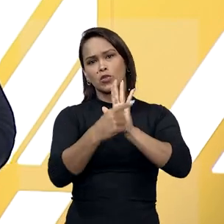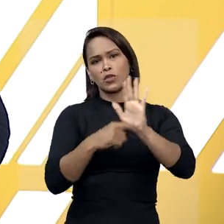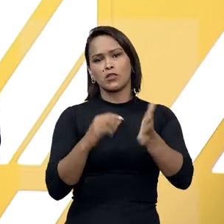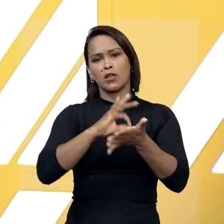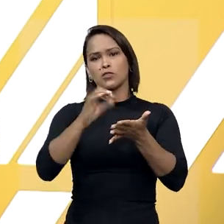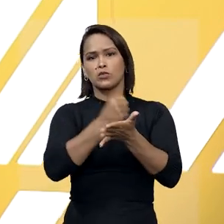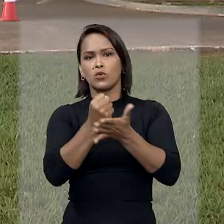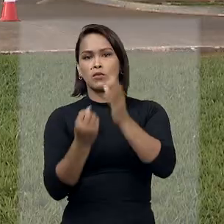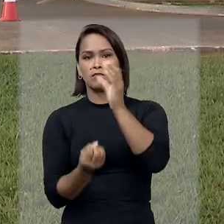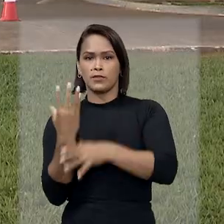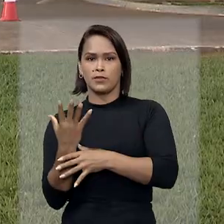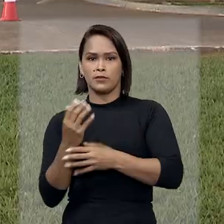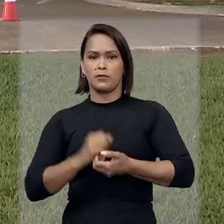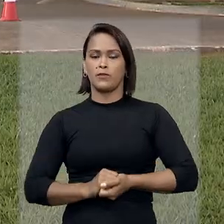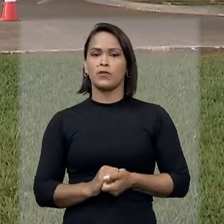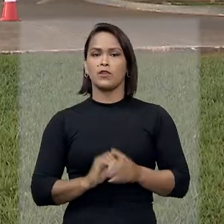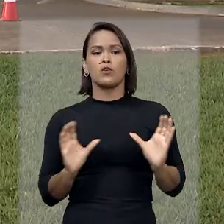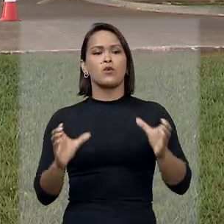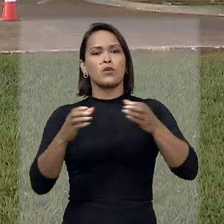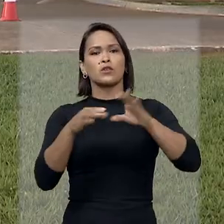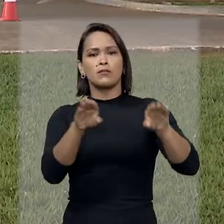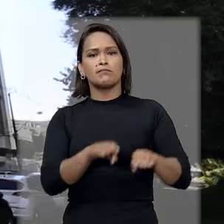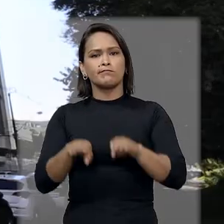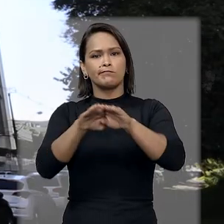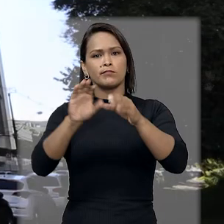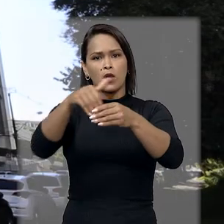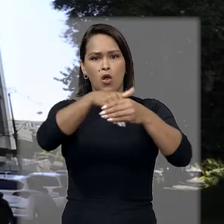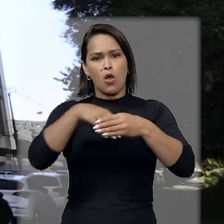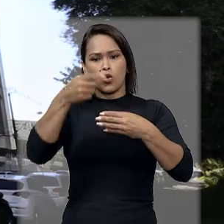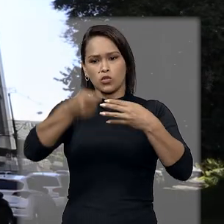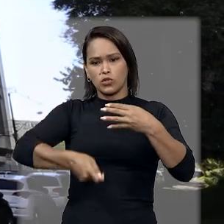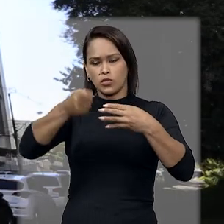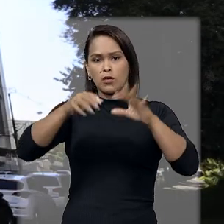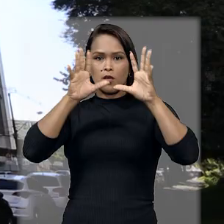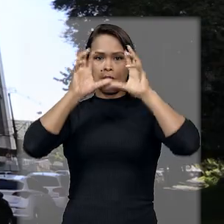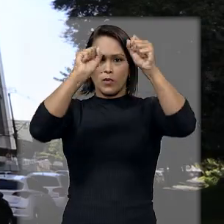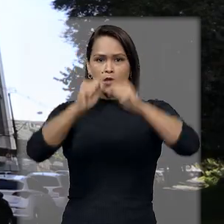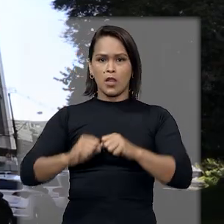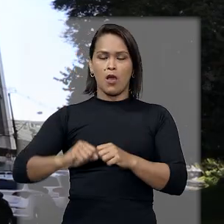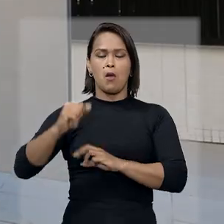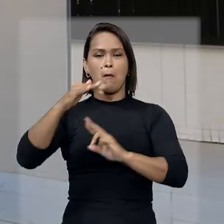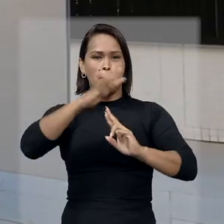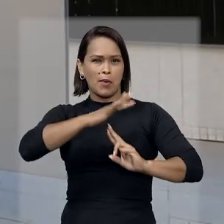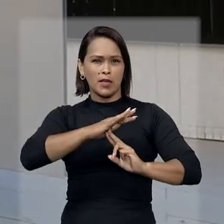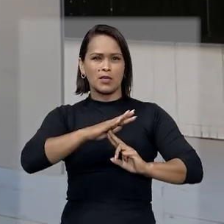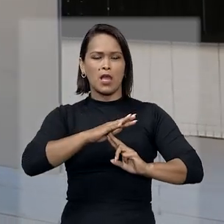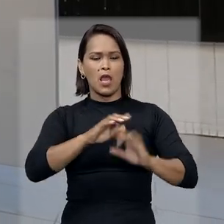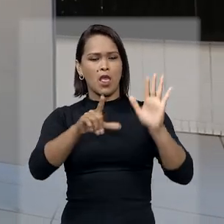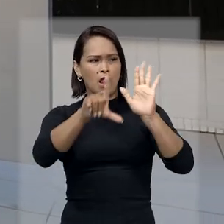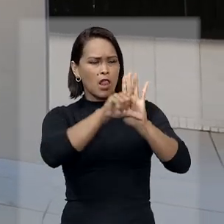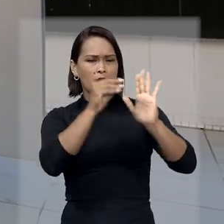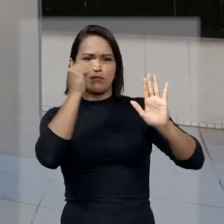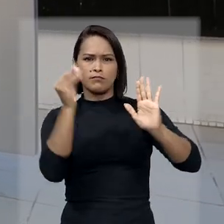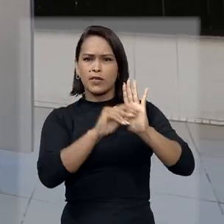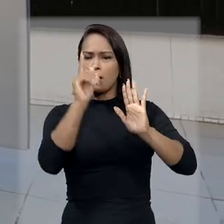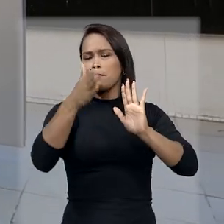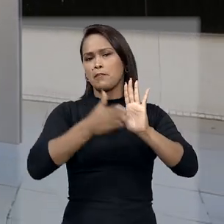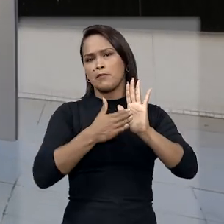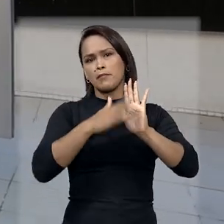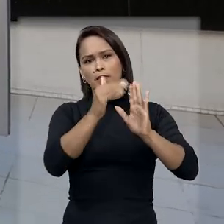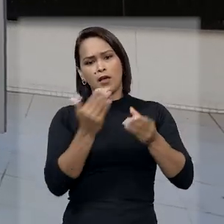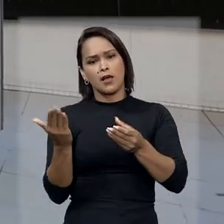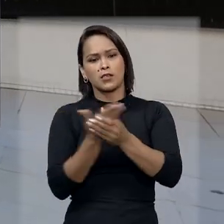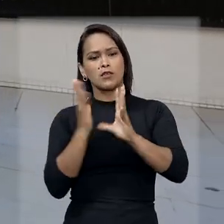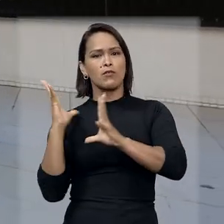contrato original. O colegiado manteve acordo do Tribunal de Justiça do Paraná, que considerou ilegítima para propor ação